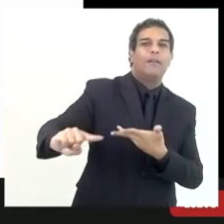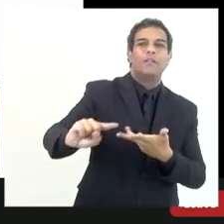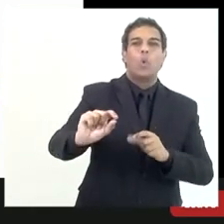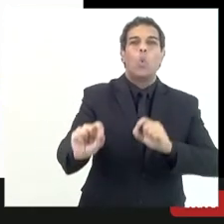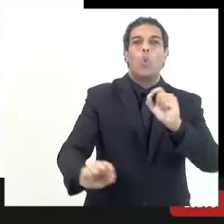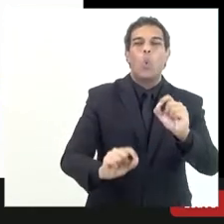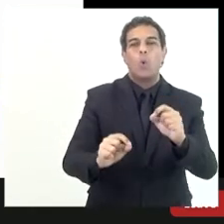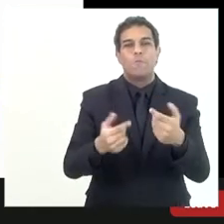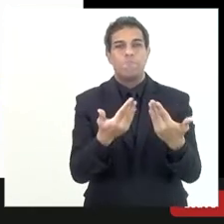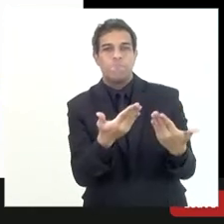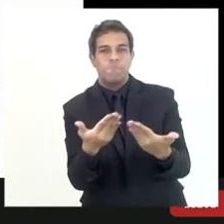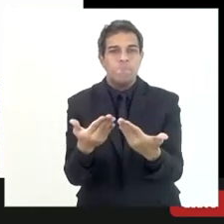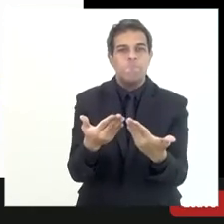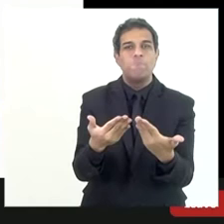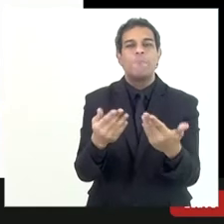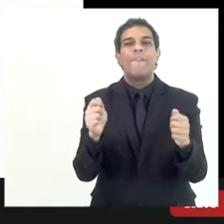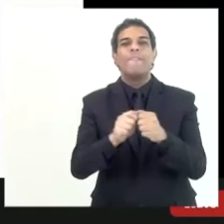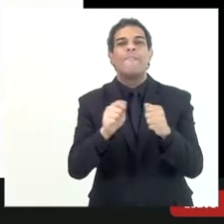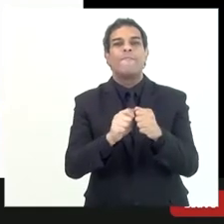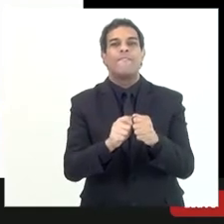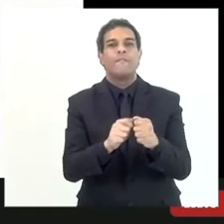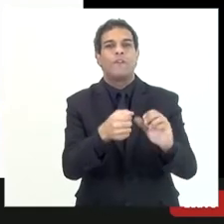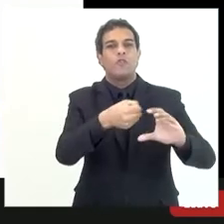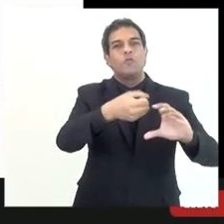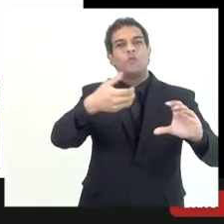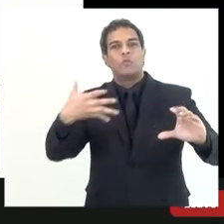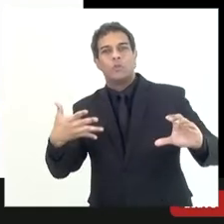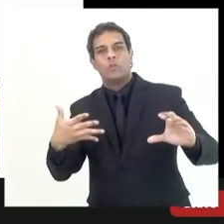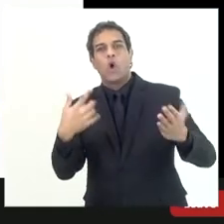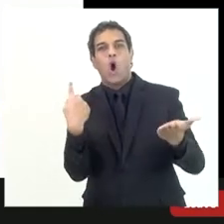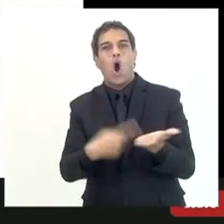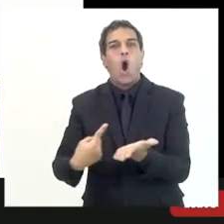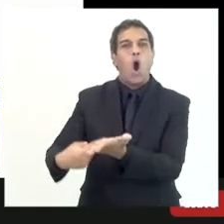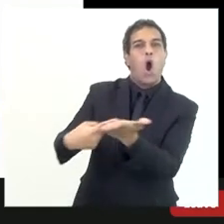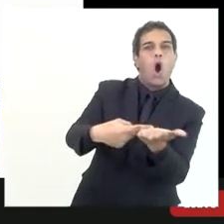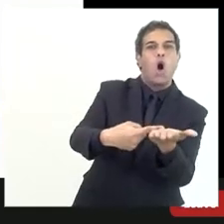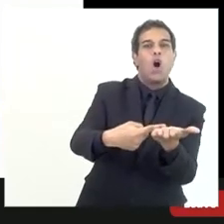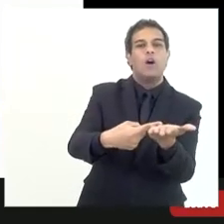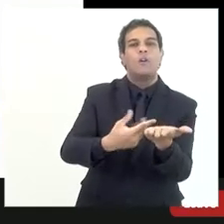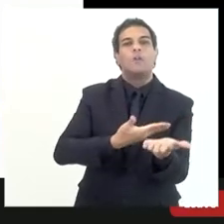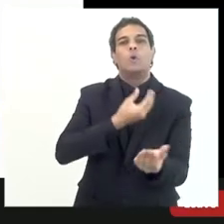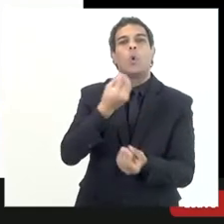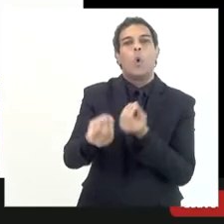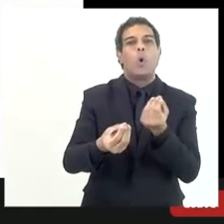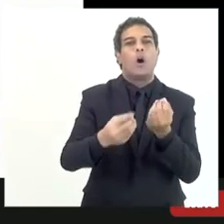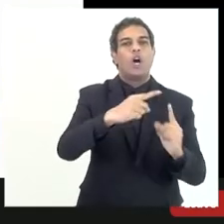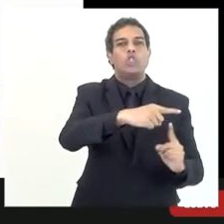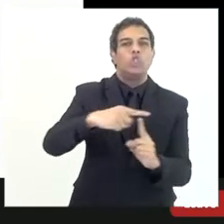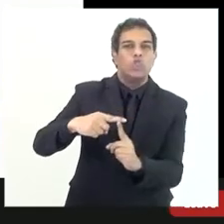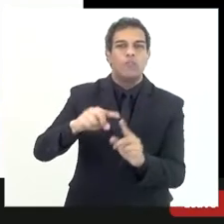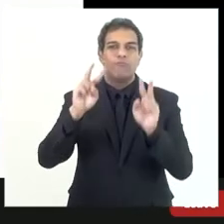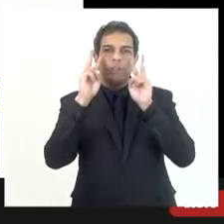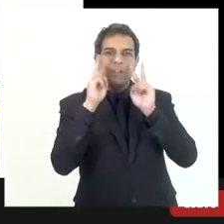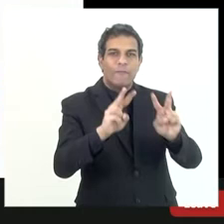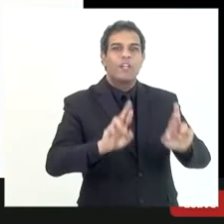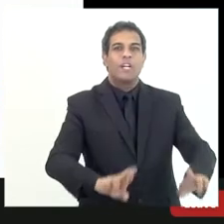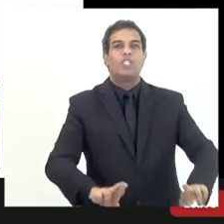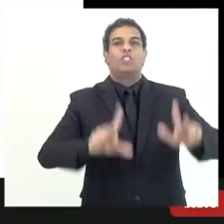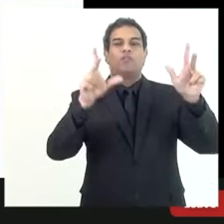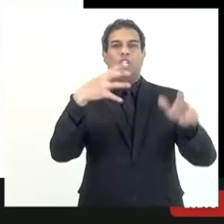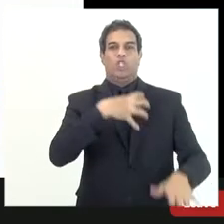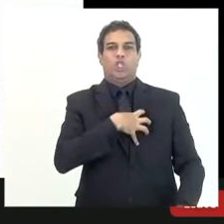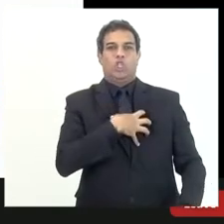ela faz uma classificação de acordo com a dificuldade de realização desse crédito né